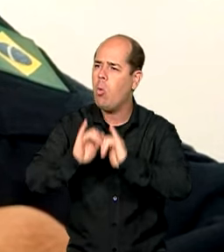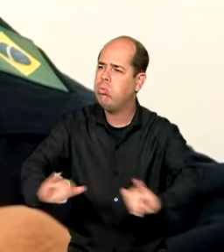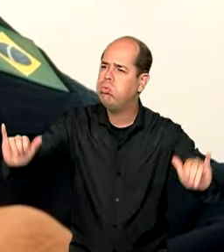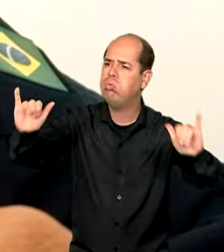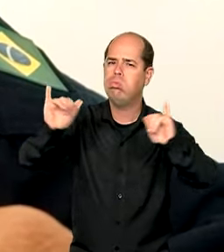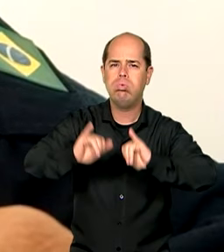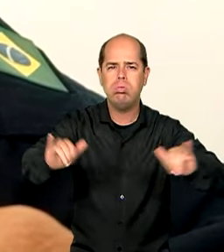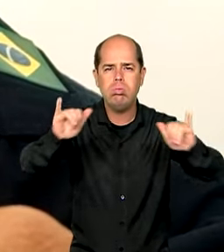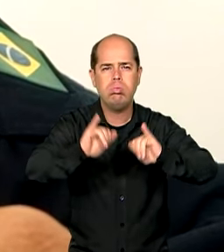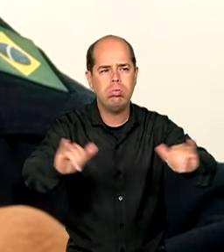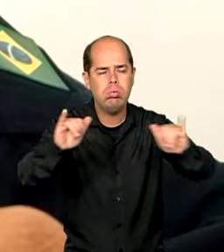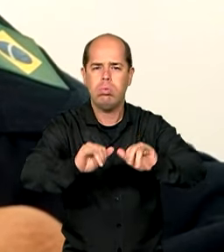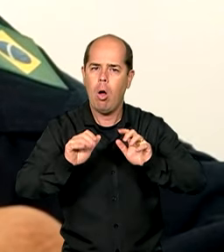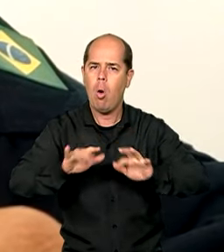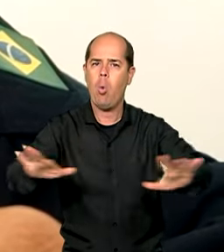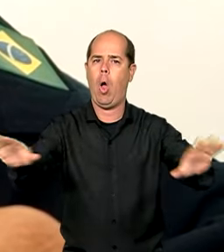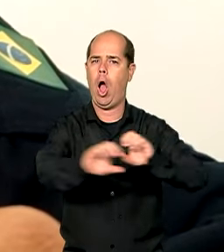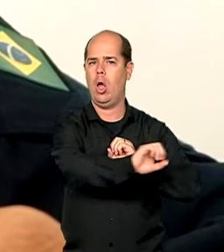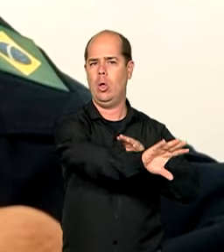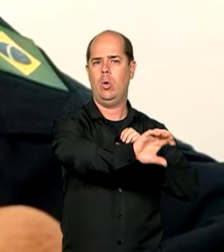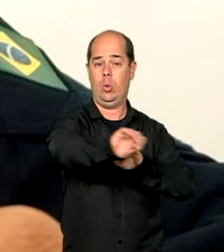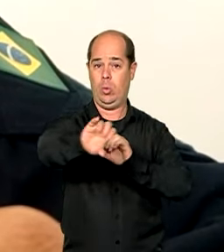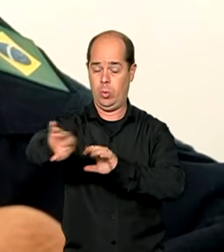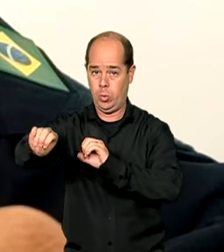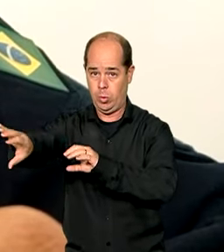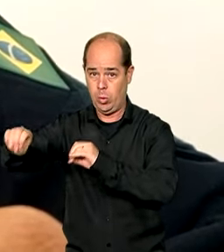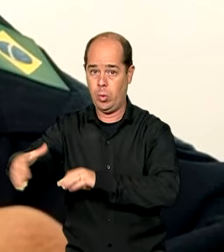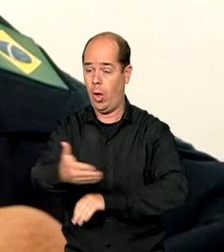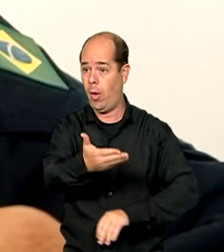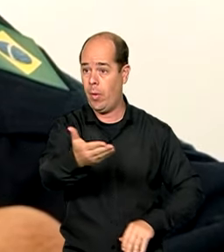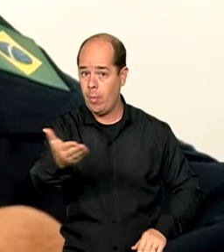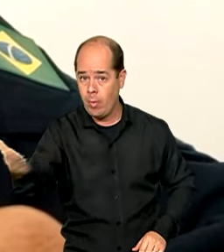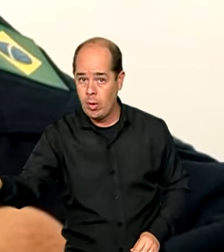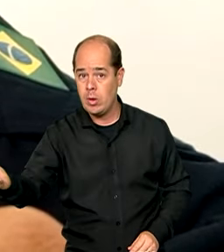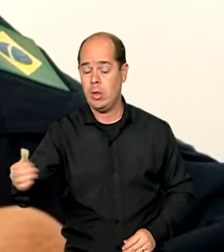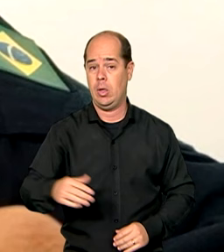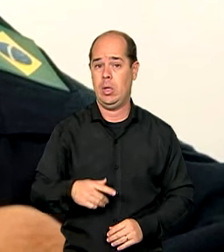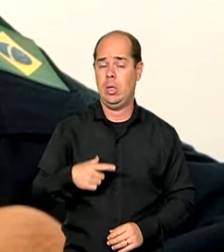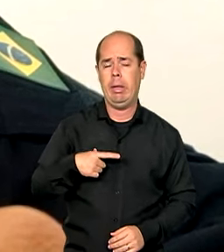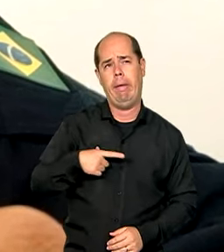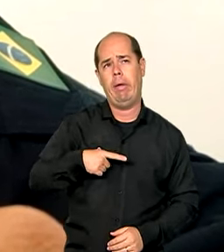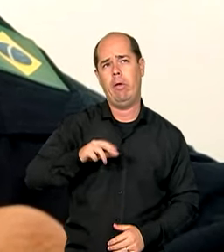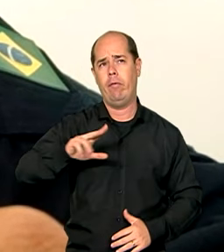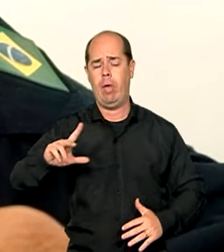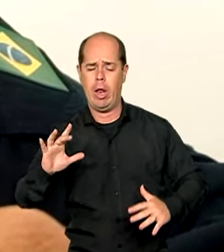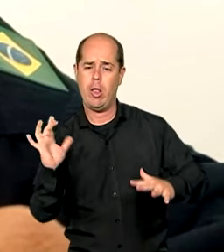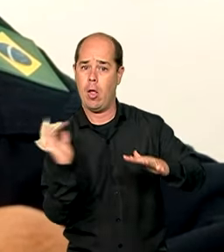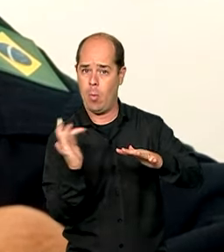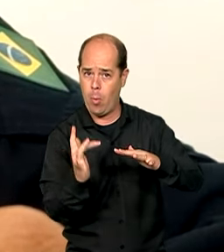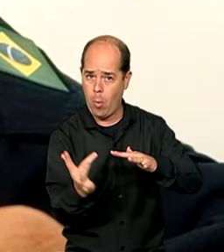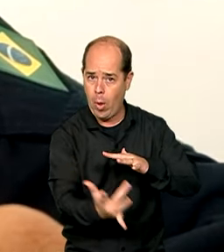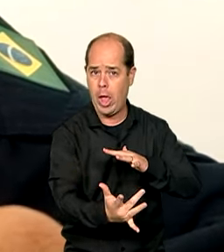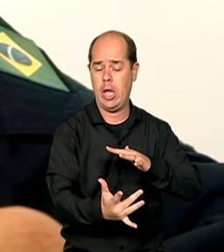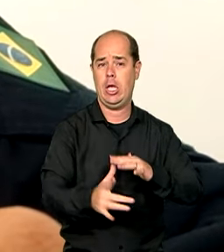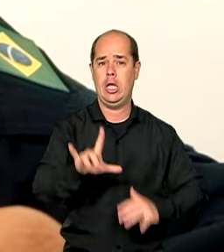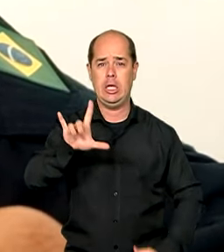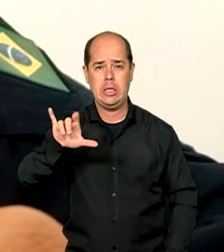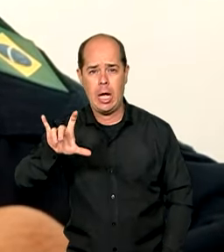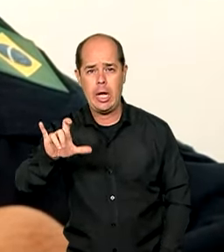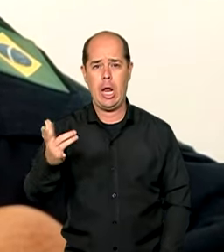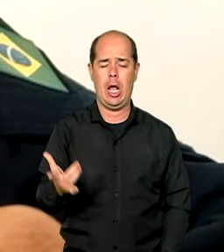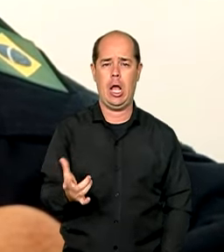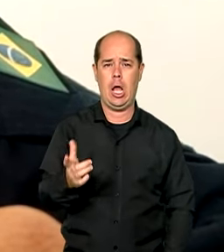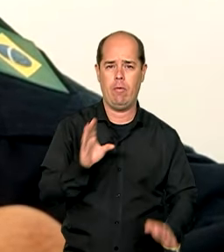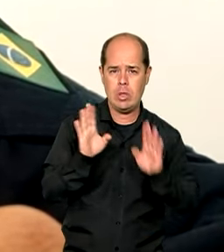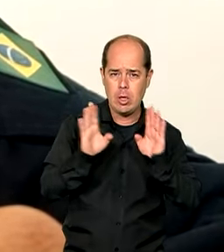campanhas educativas, com mensagens pelos vários meios, Instagram, Facebook, sempre procurando